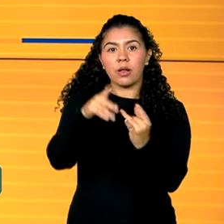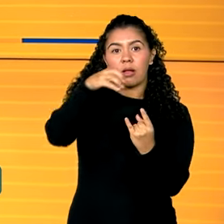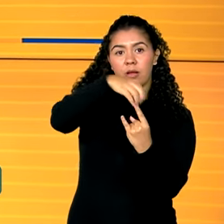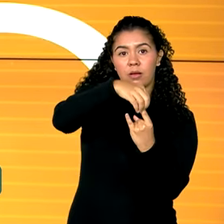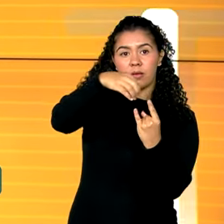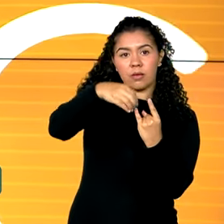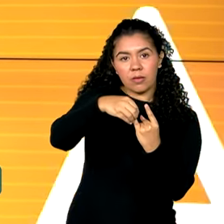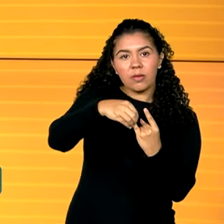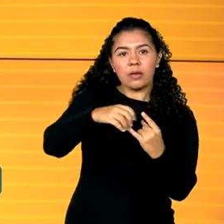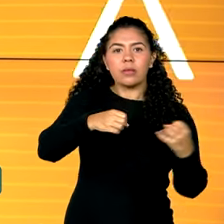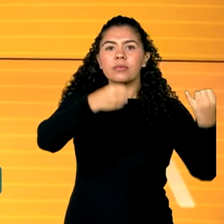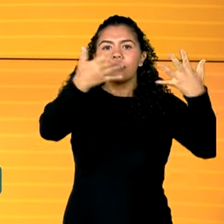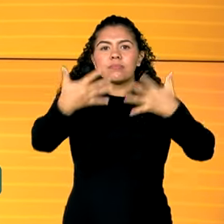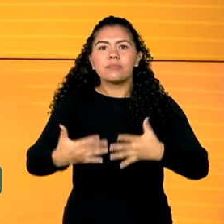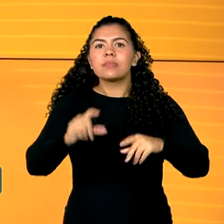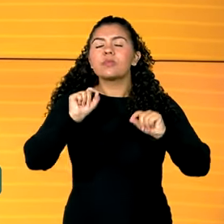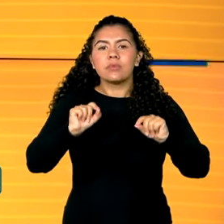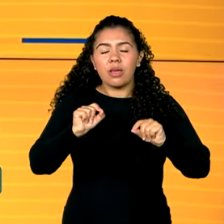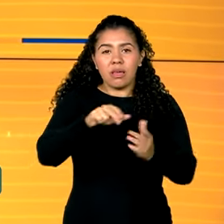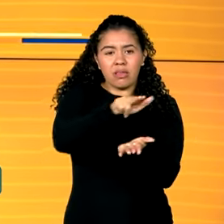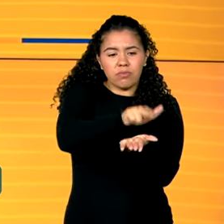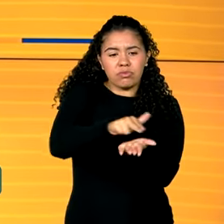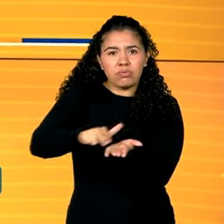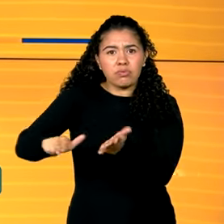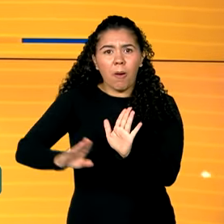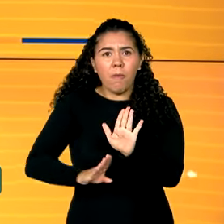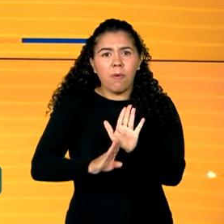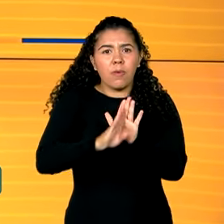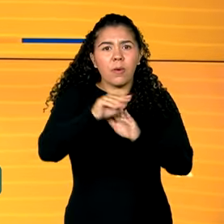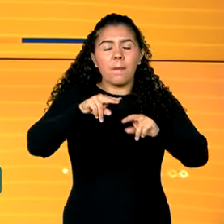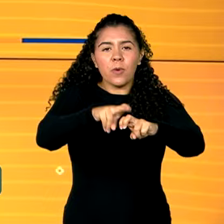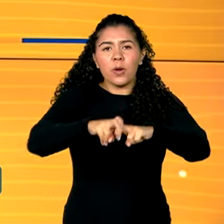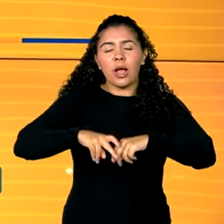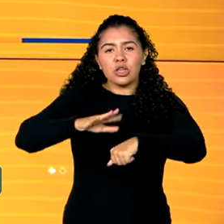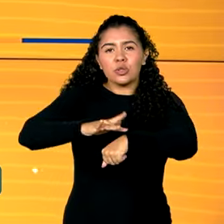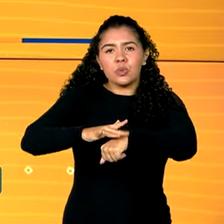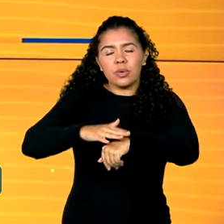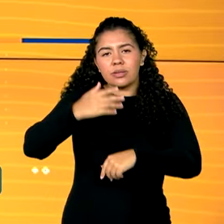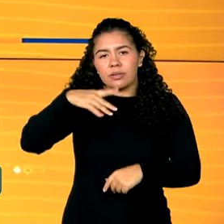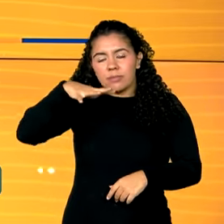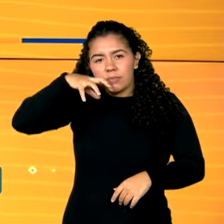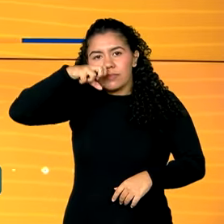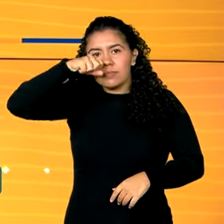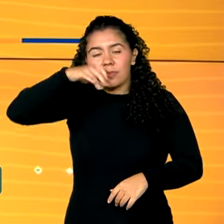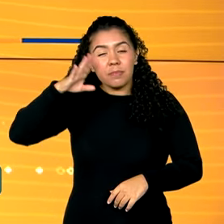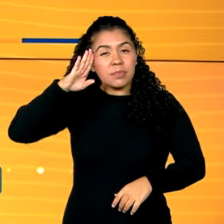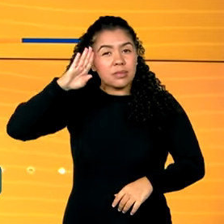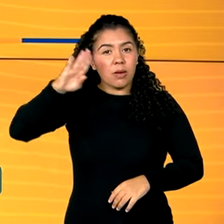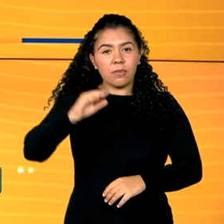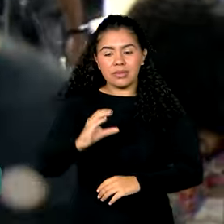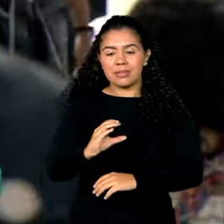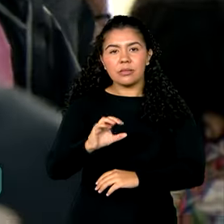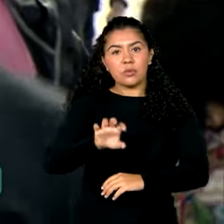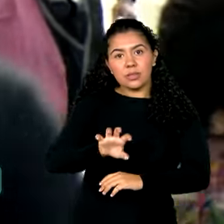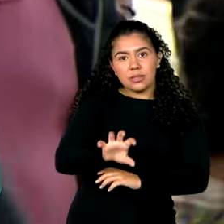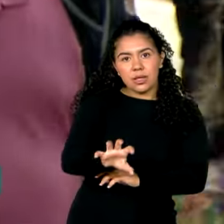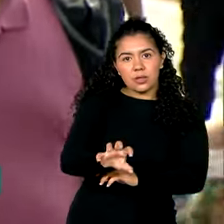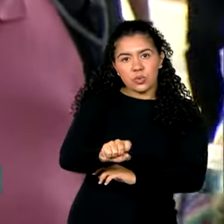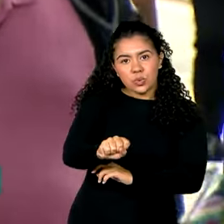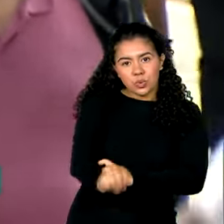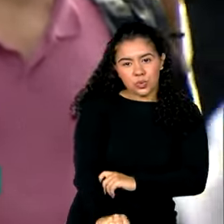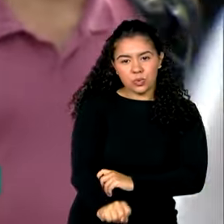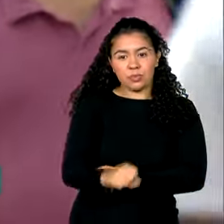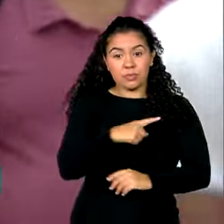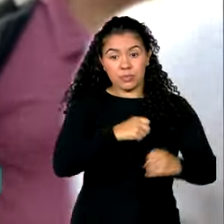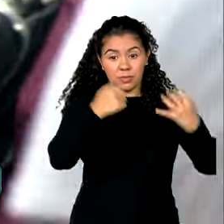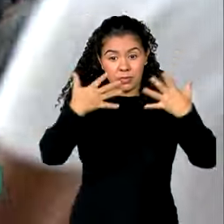aumento nas internações por conta de doenças respiratórias, principalmente no centro-sul do país, onde é mais friozinho. Com